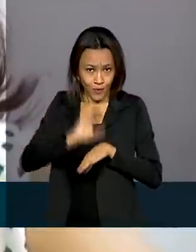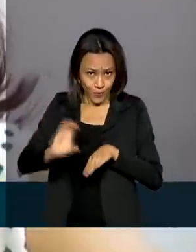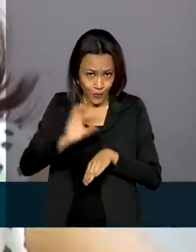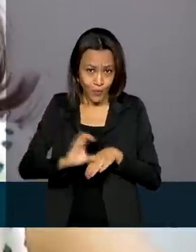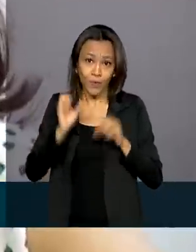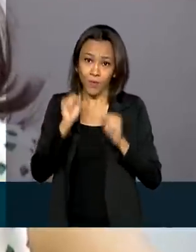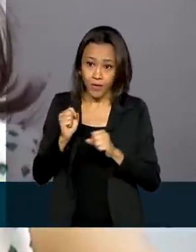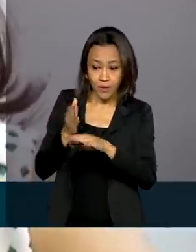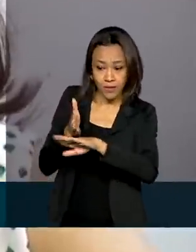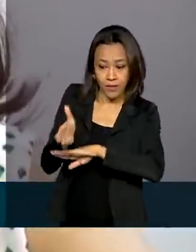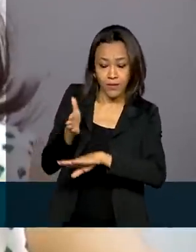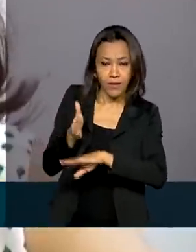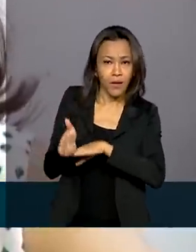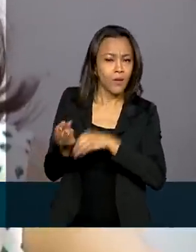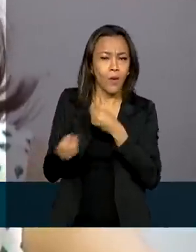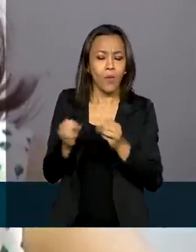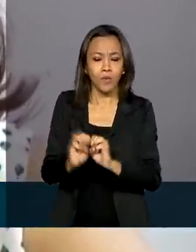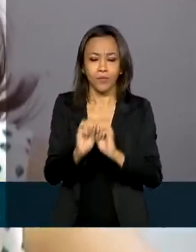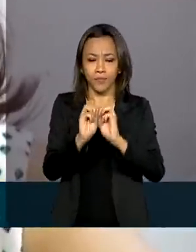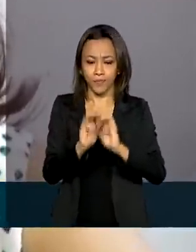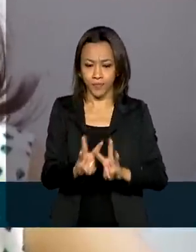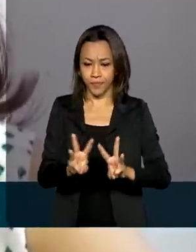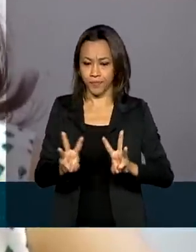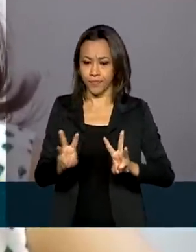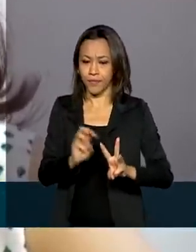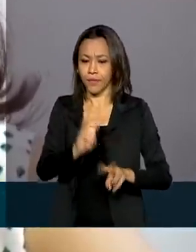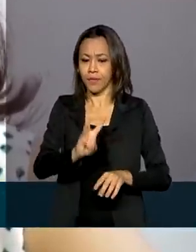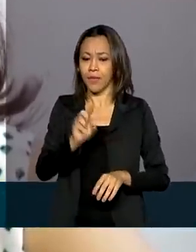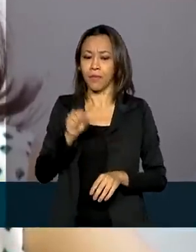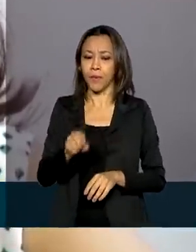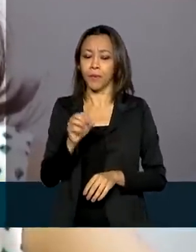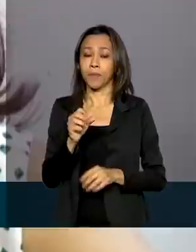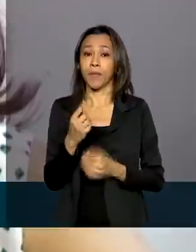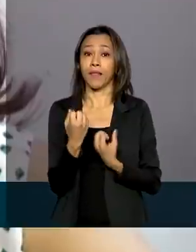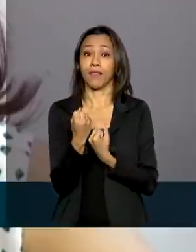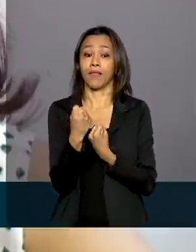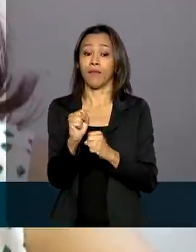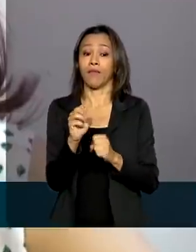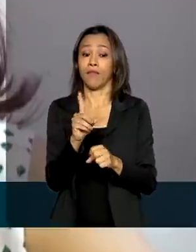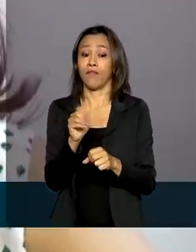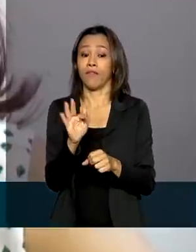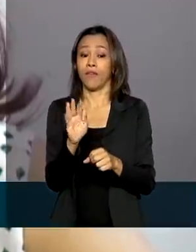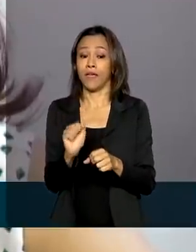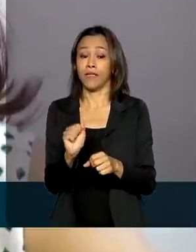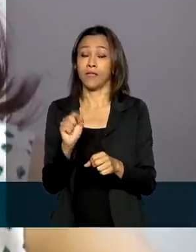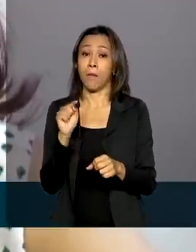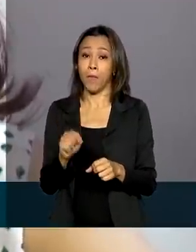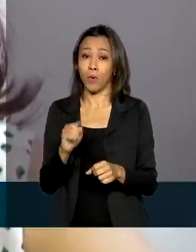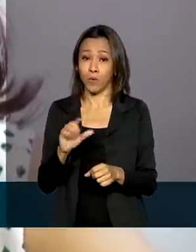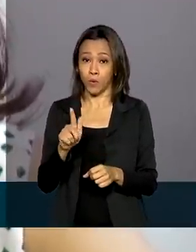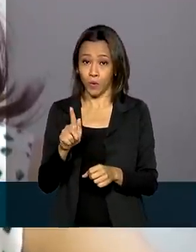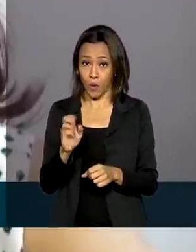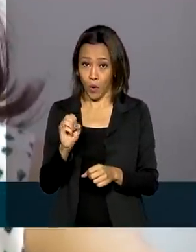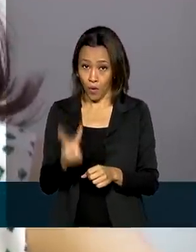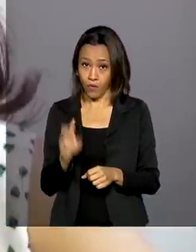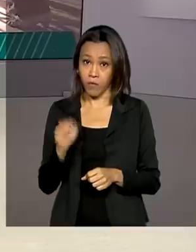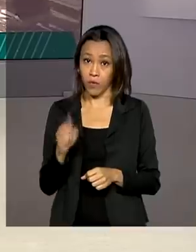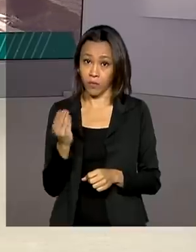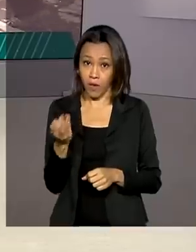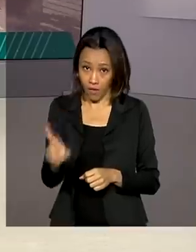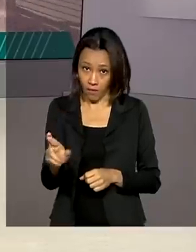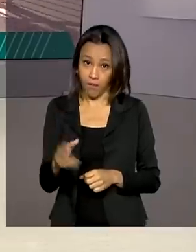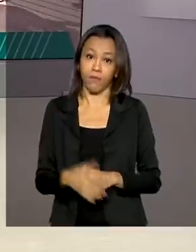acessados por meio do site www.defesadoconsumidor.gov.br.